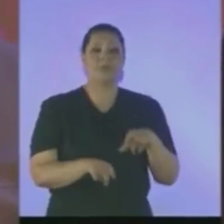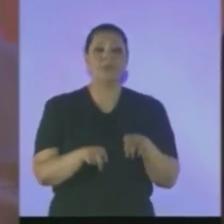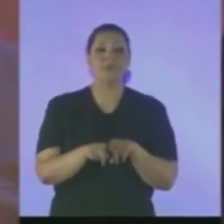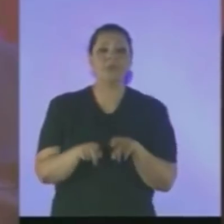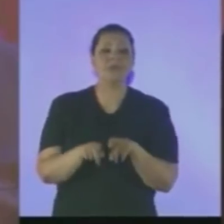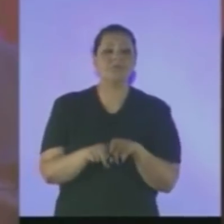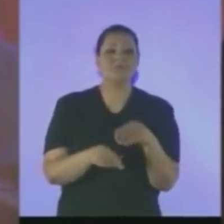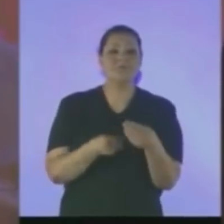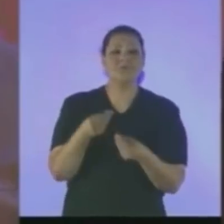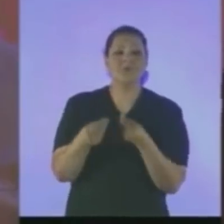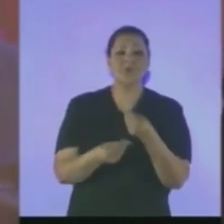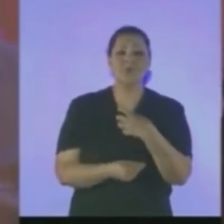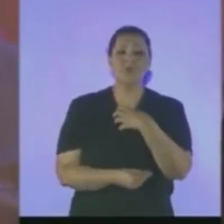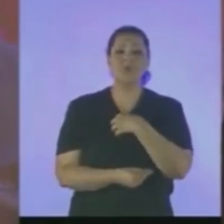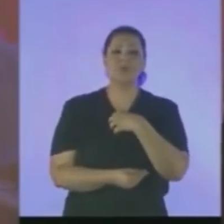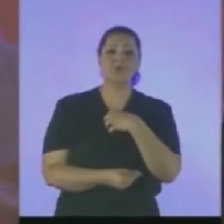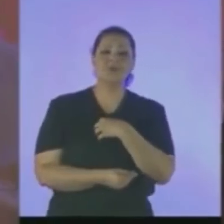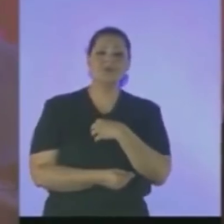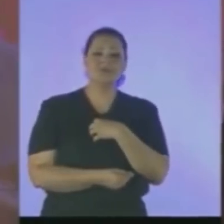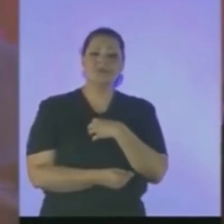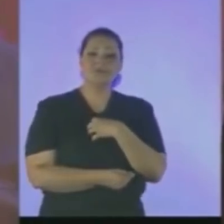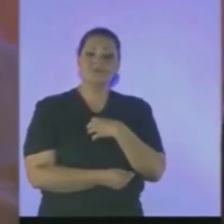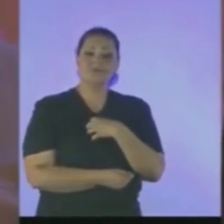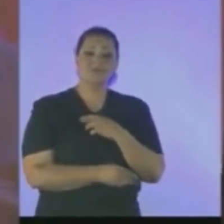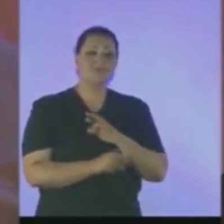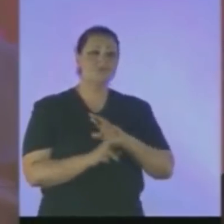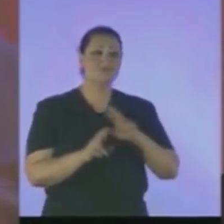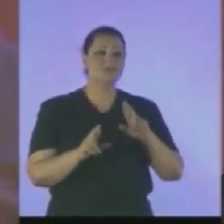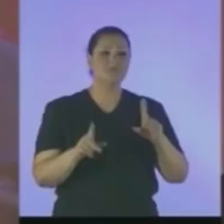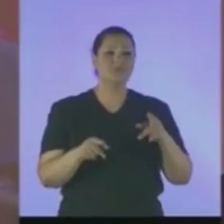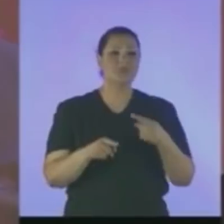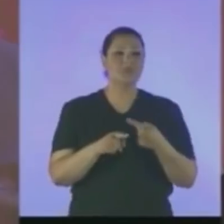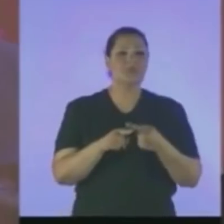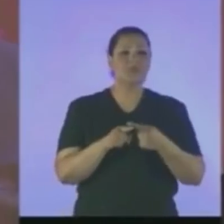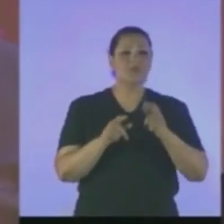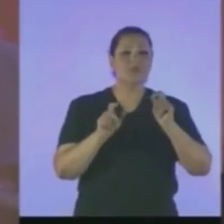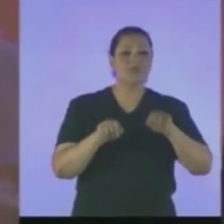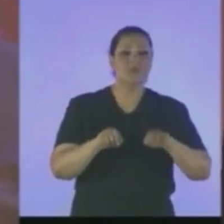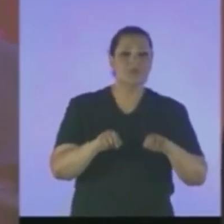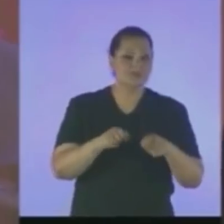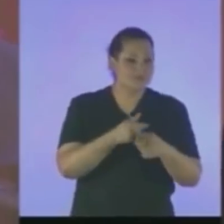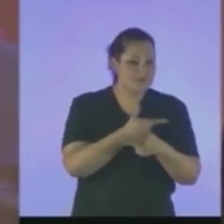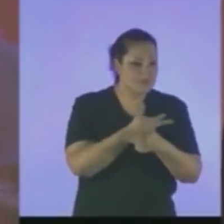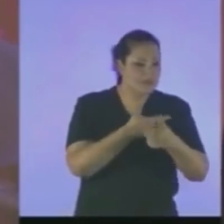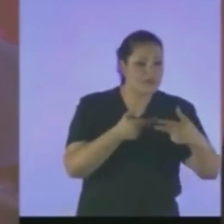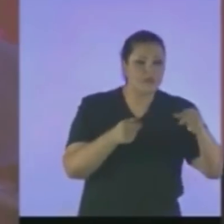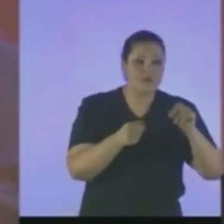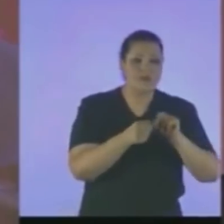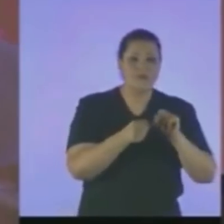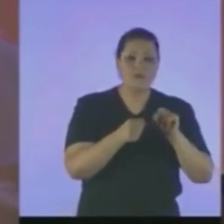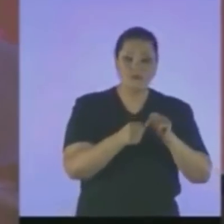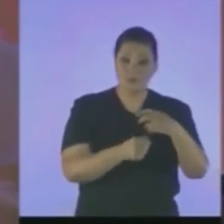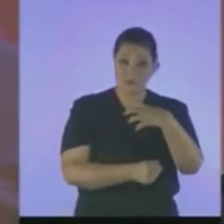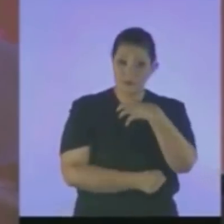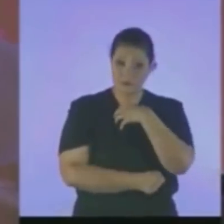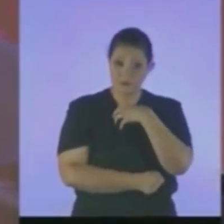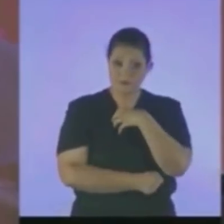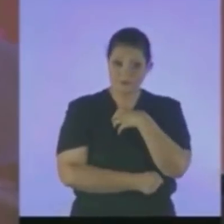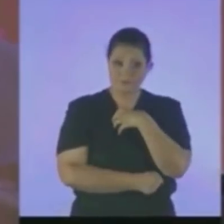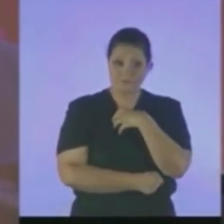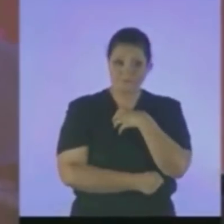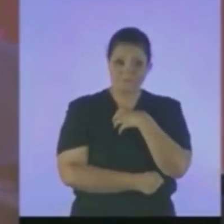estranhos Sentimentos Que tem levado As nações A situações